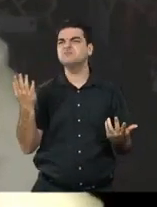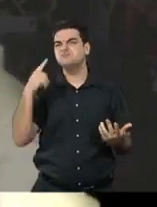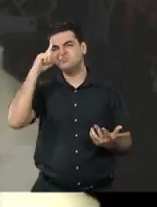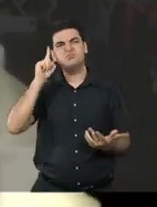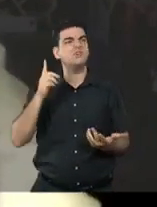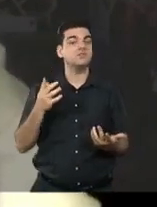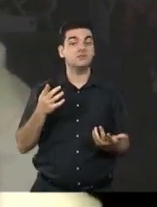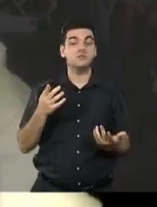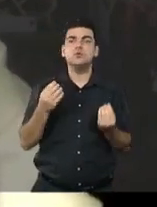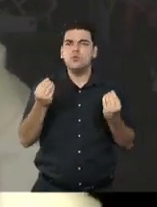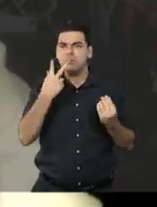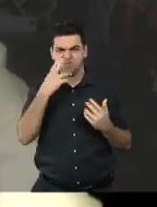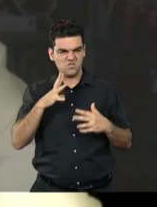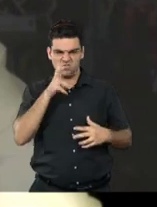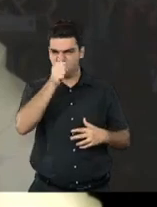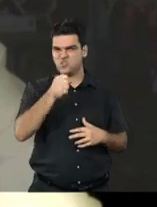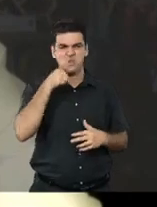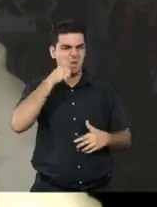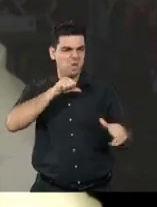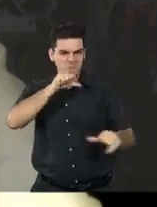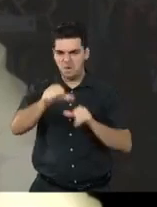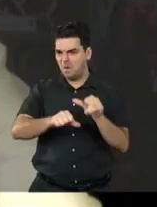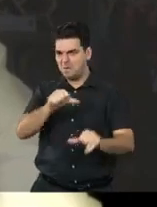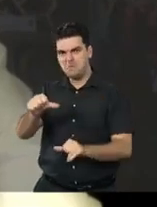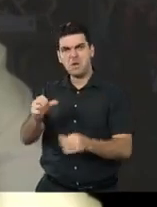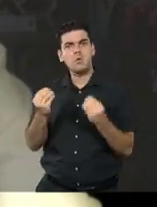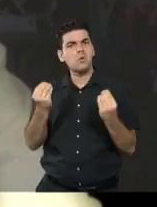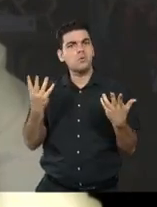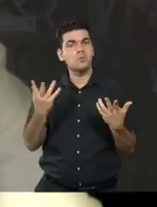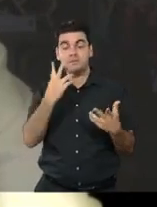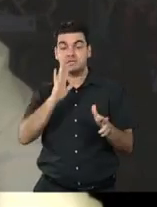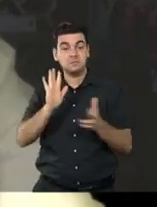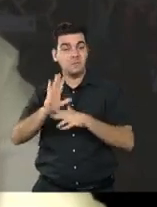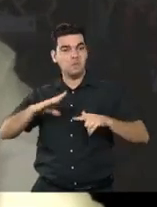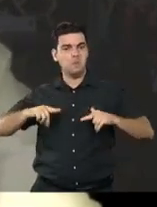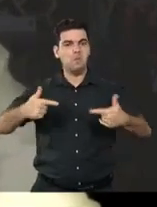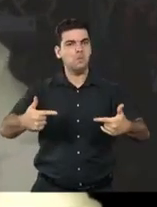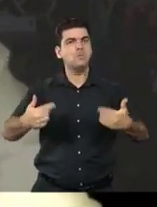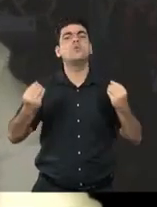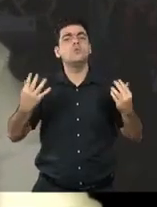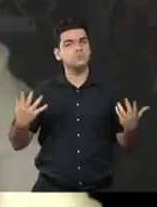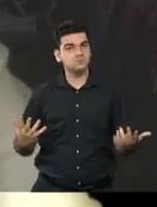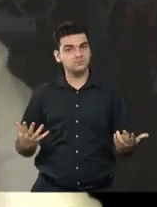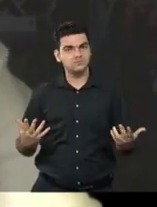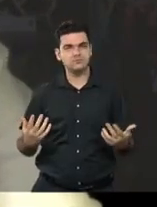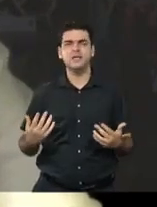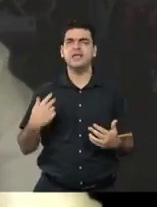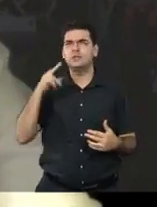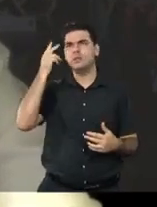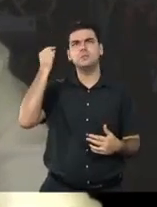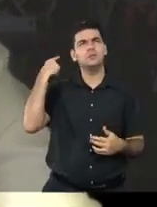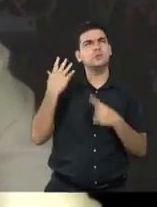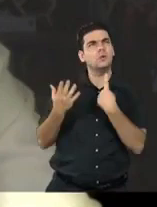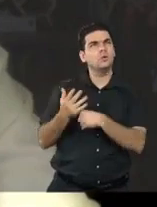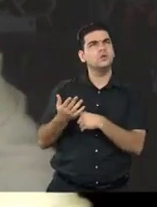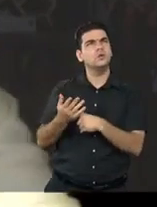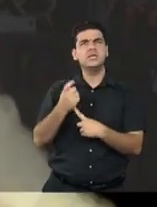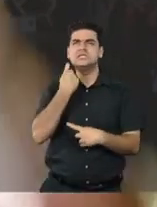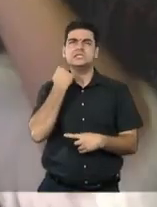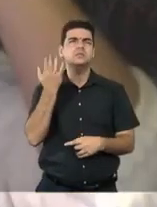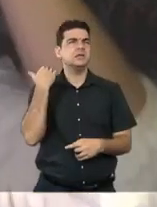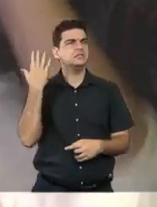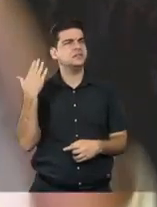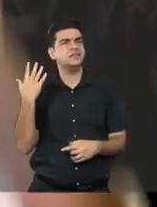aponta para o caminho da transformação na ação? Se nos encontros passados aqui, no Mulheres